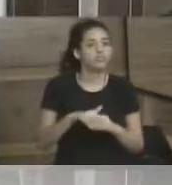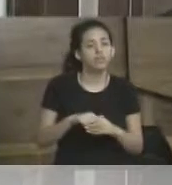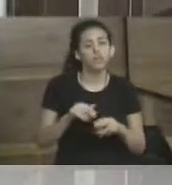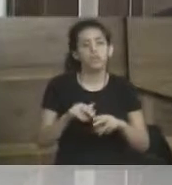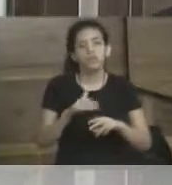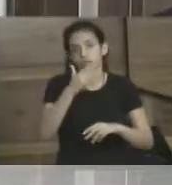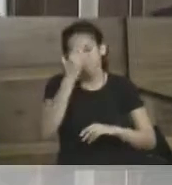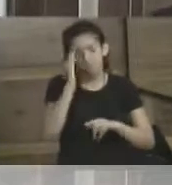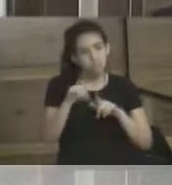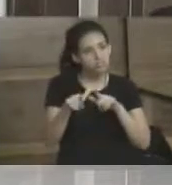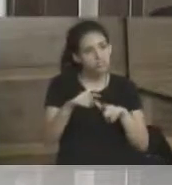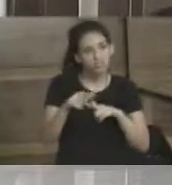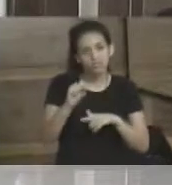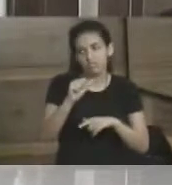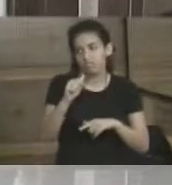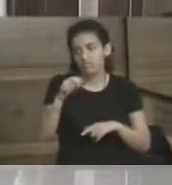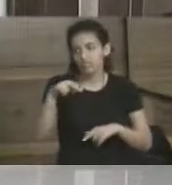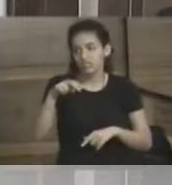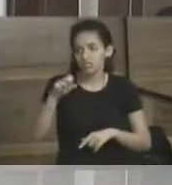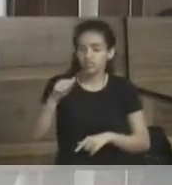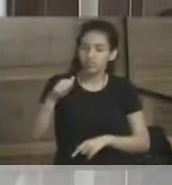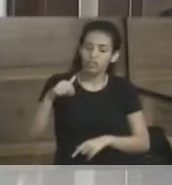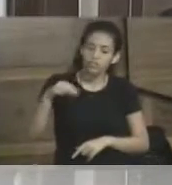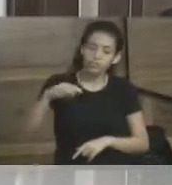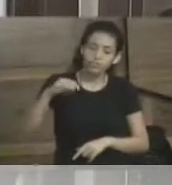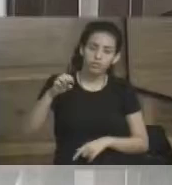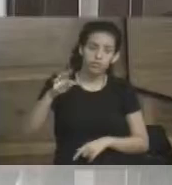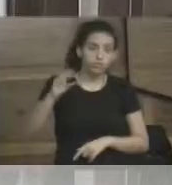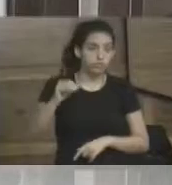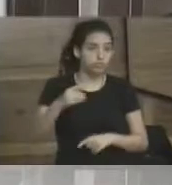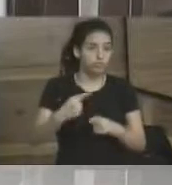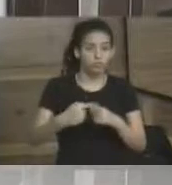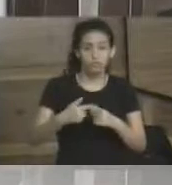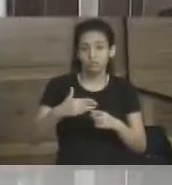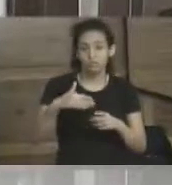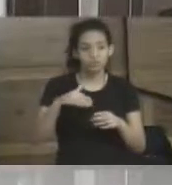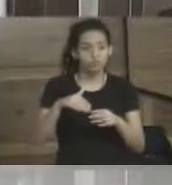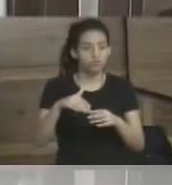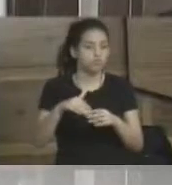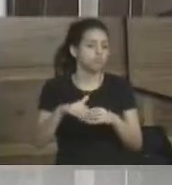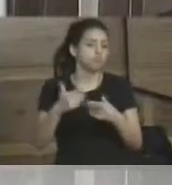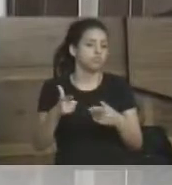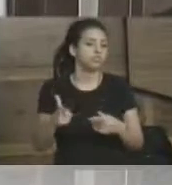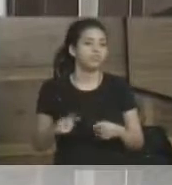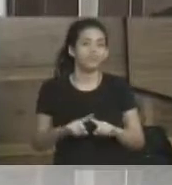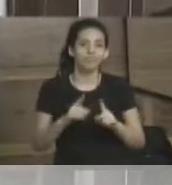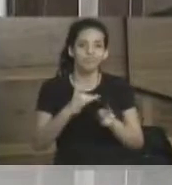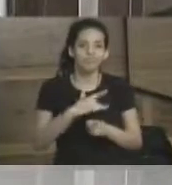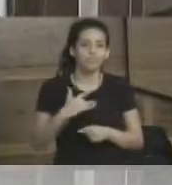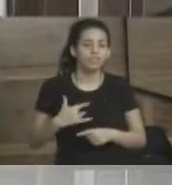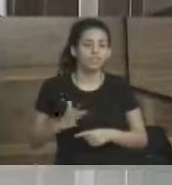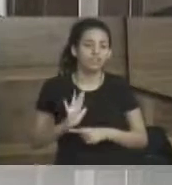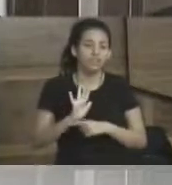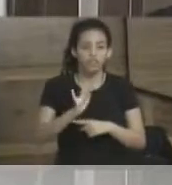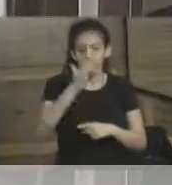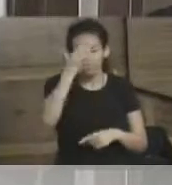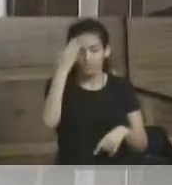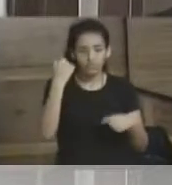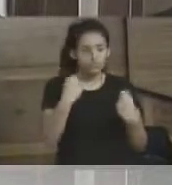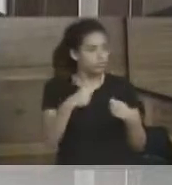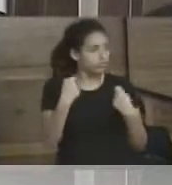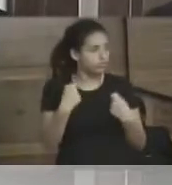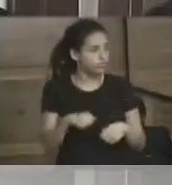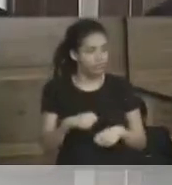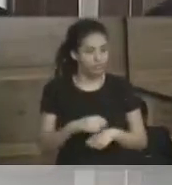trabalhavam no saneamento. Saneamento pode até não dar voto, mas dá saúde, ajuda aquelas pessoas que precisam.